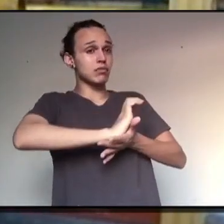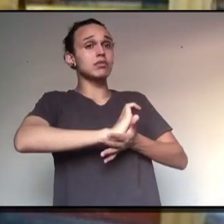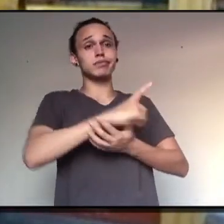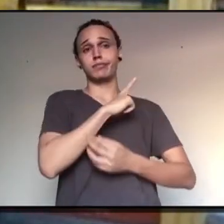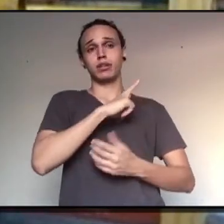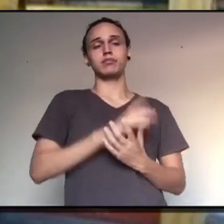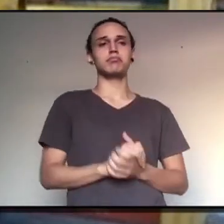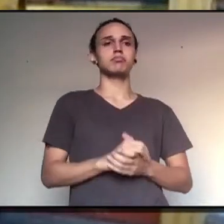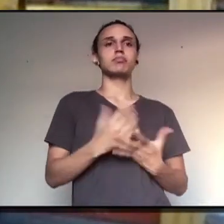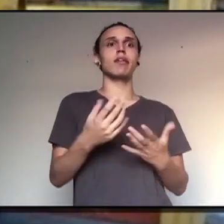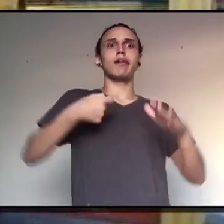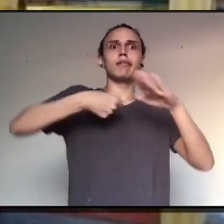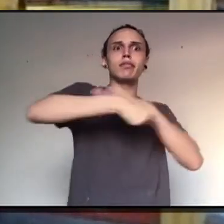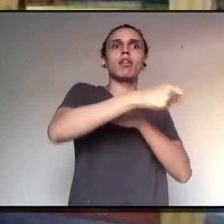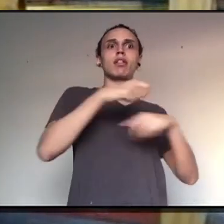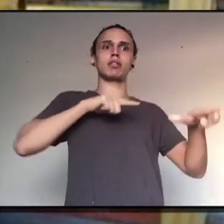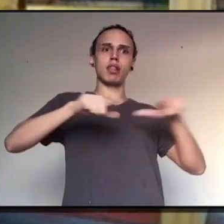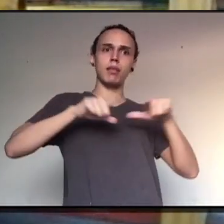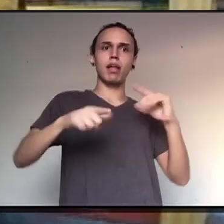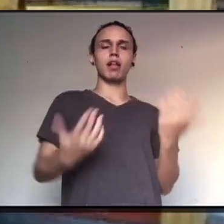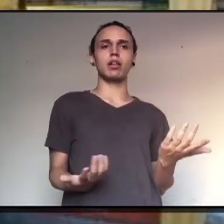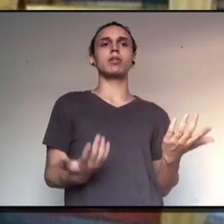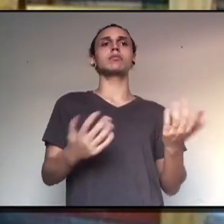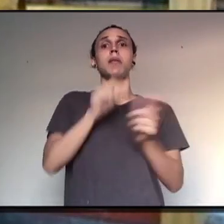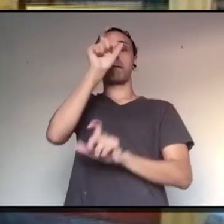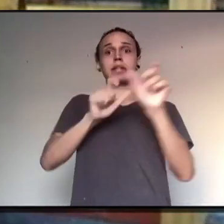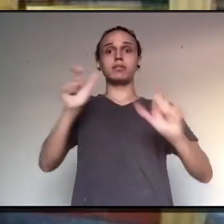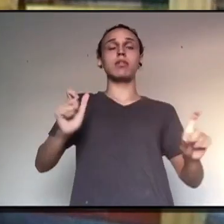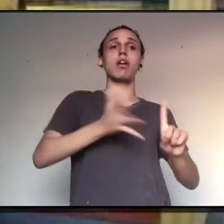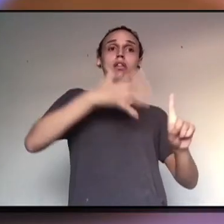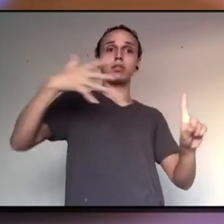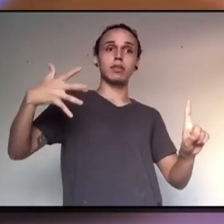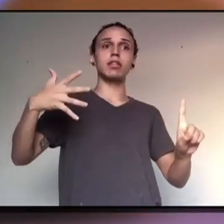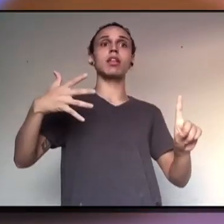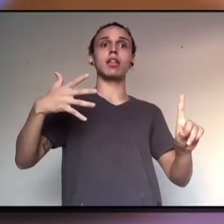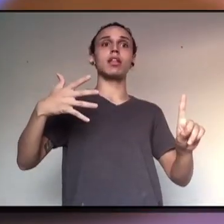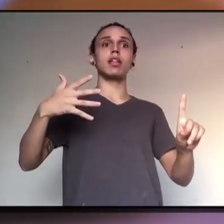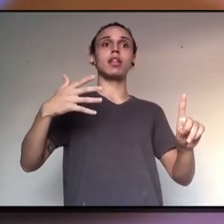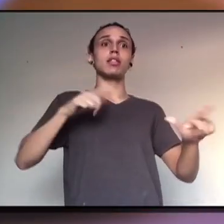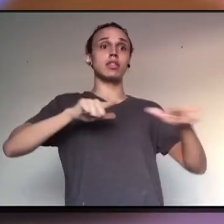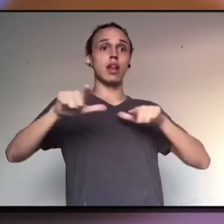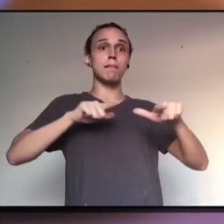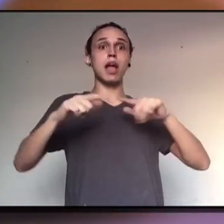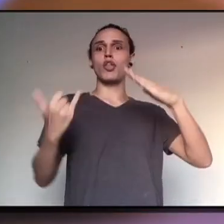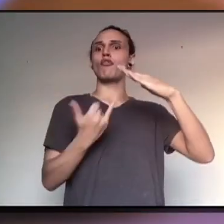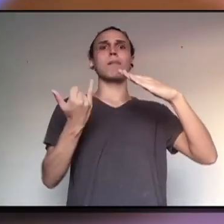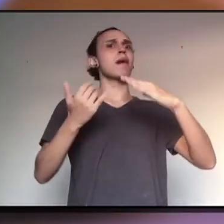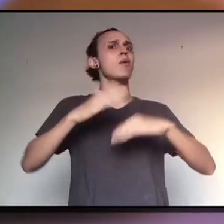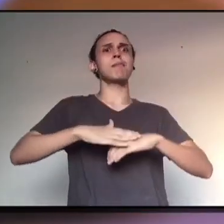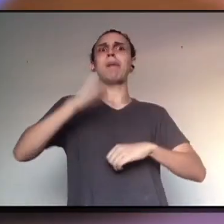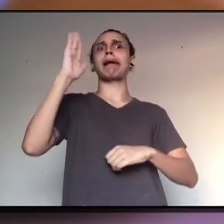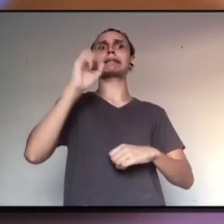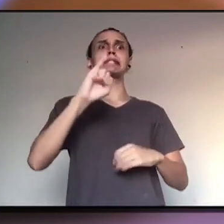devido ao preconceito e ao estigma, que são as questões de inserção no mercado de trabalho, que as pessoas LGBTs têm trabalhos